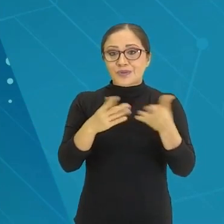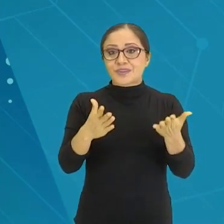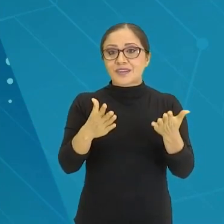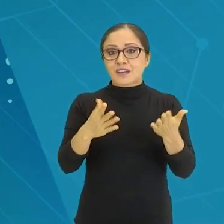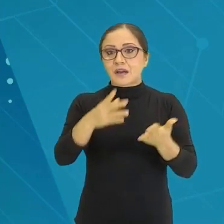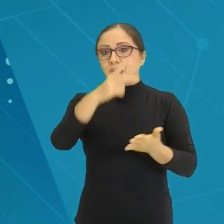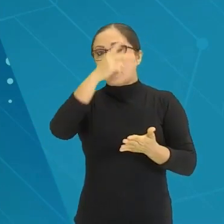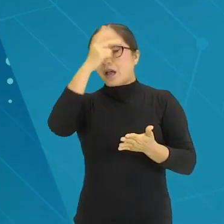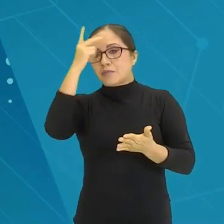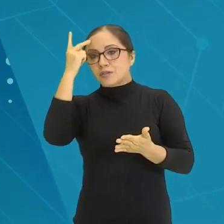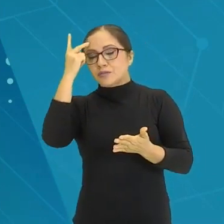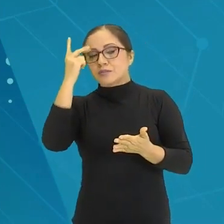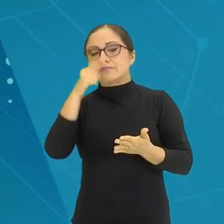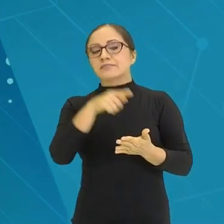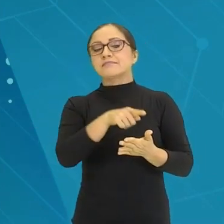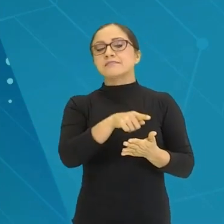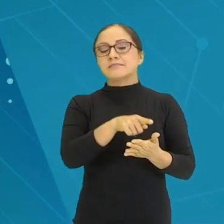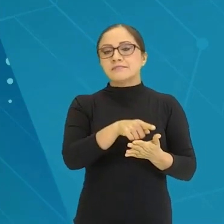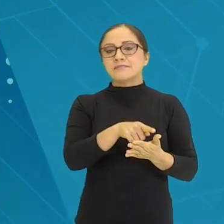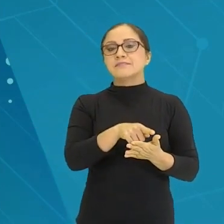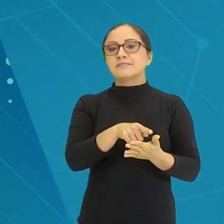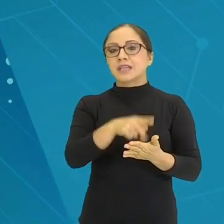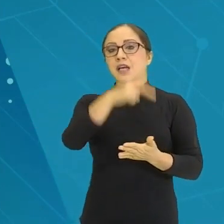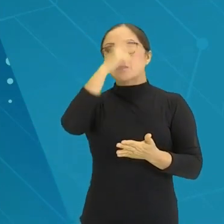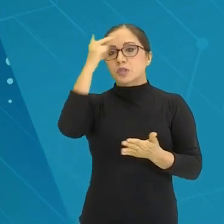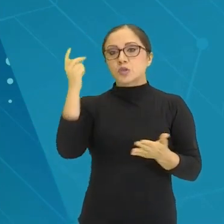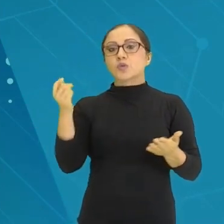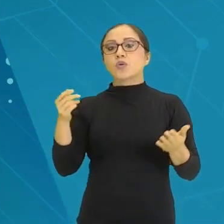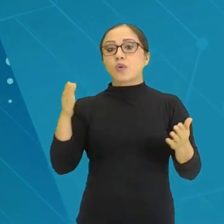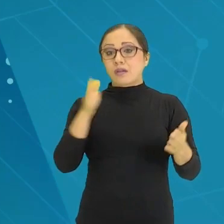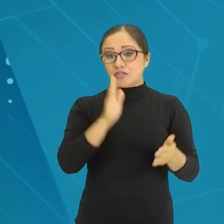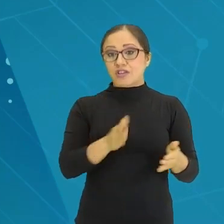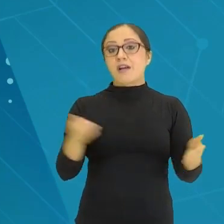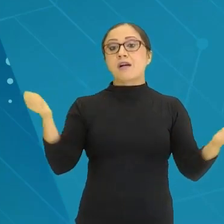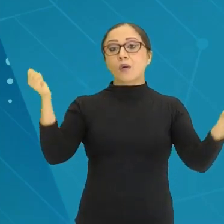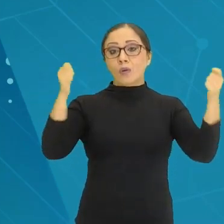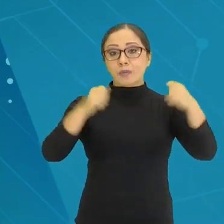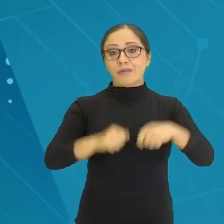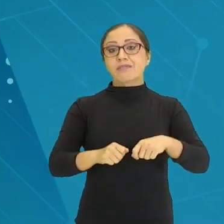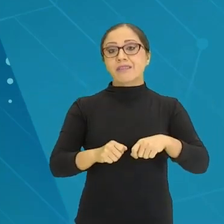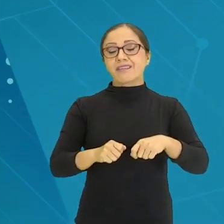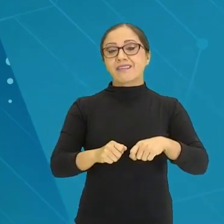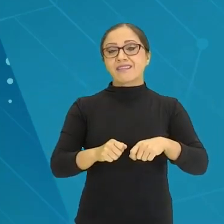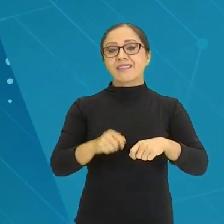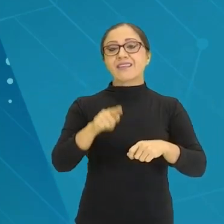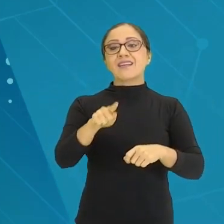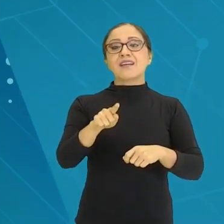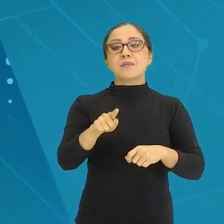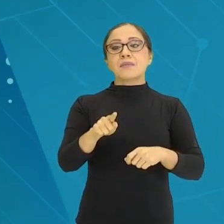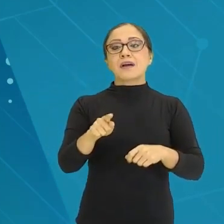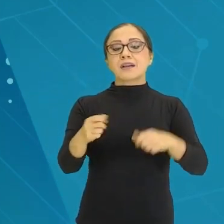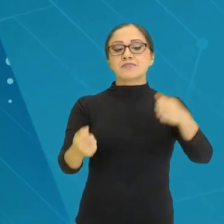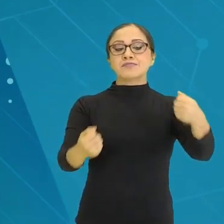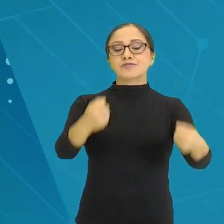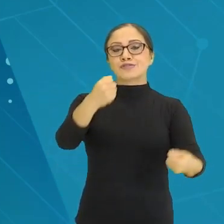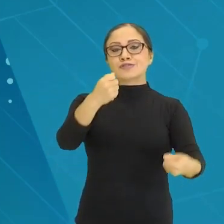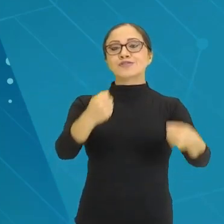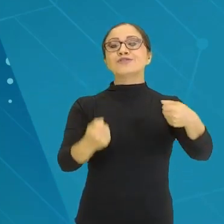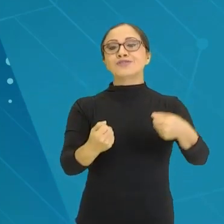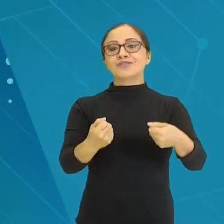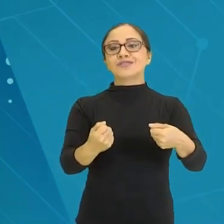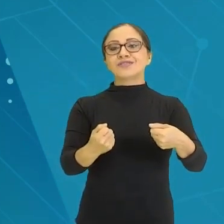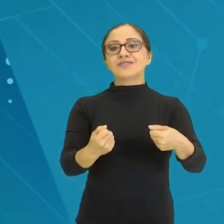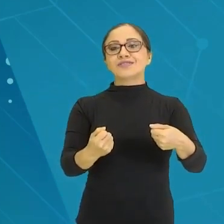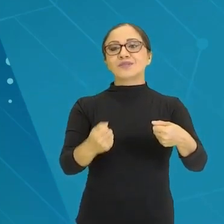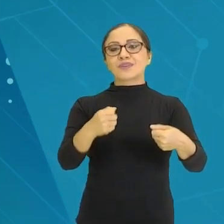para dirigir um carro na cidade. E quem garante isso, quem valida essa competência, é um órgão público.